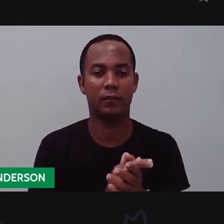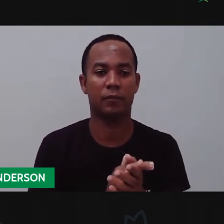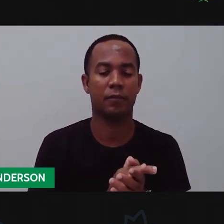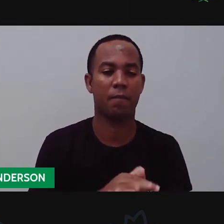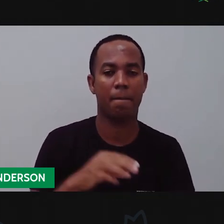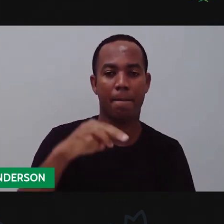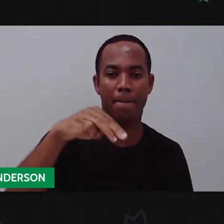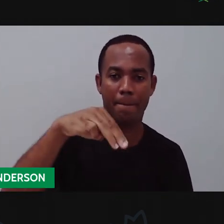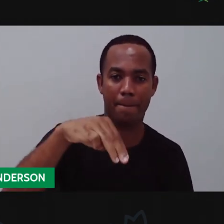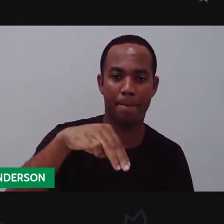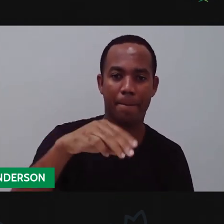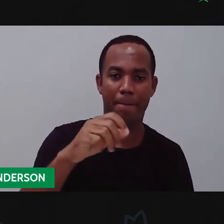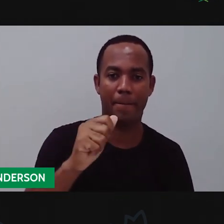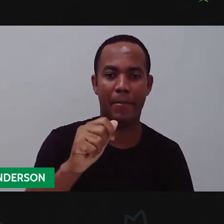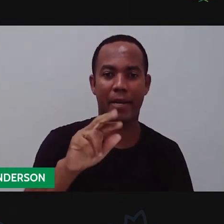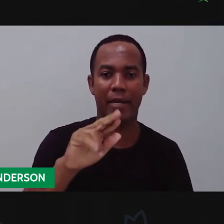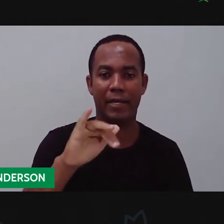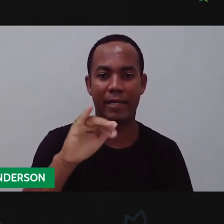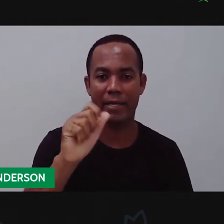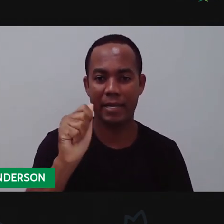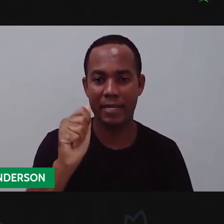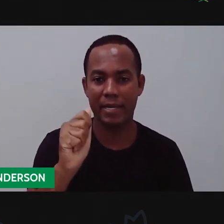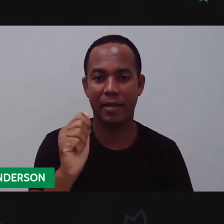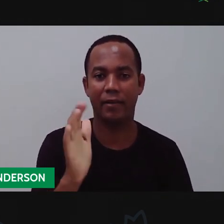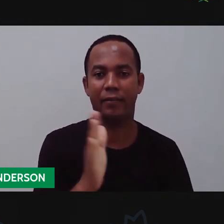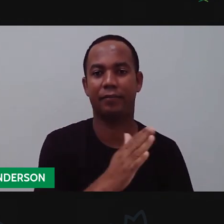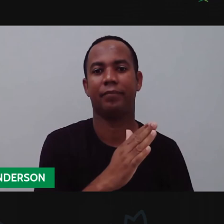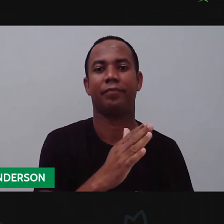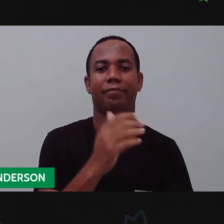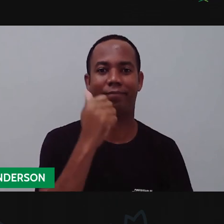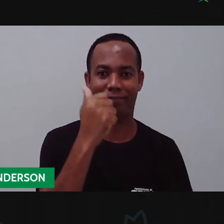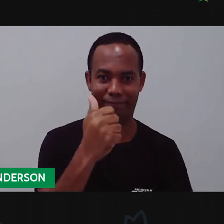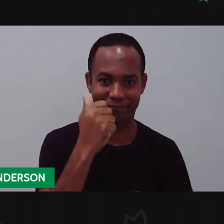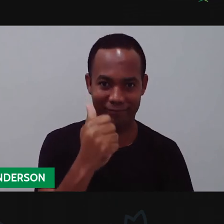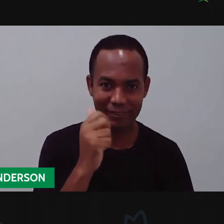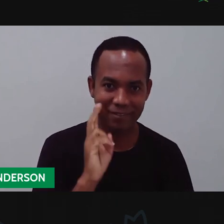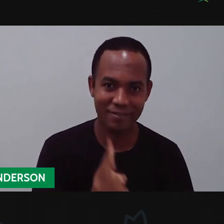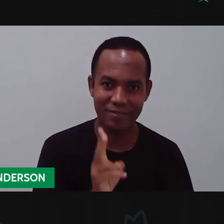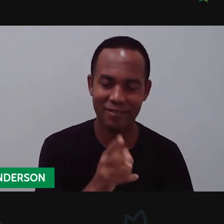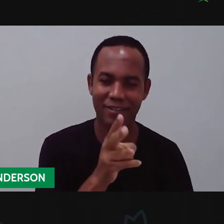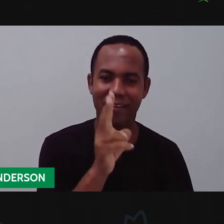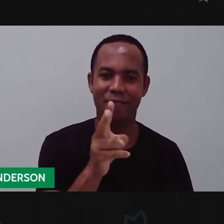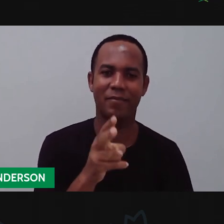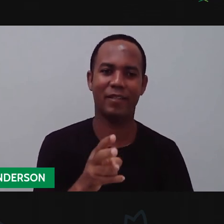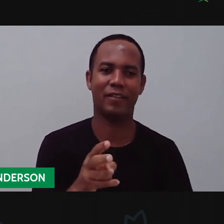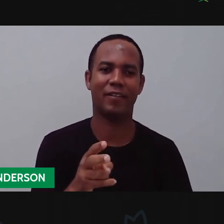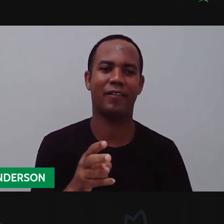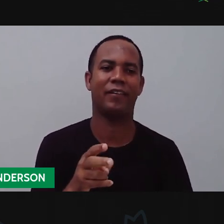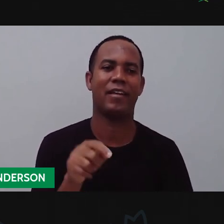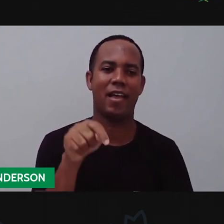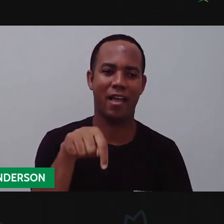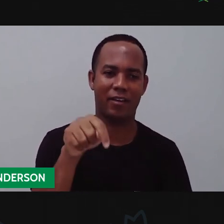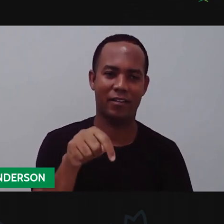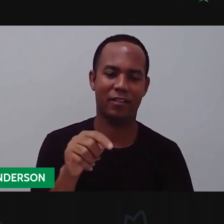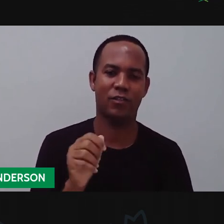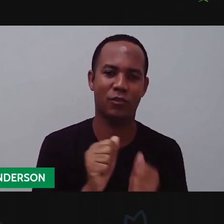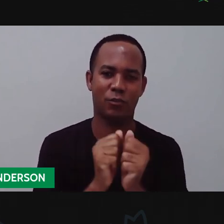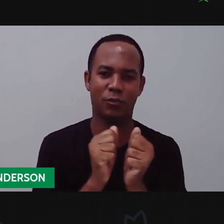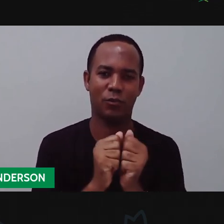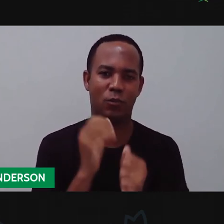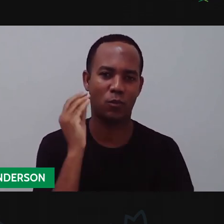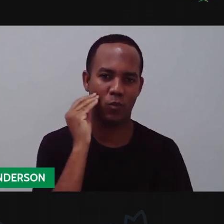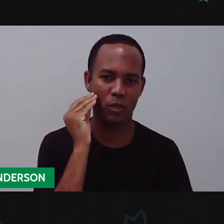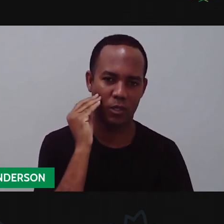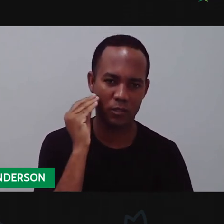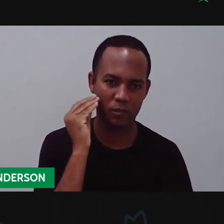Marailton Pereira. Maria Eduarda, que está sempre aqui com a gente. Maria Eduarda Ferreira, tá? Um beijo, Maria